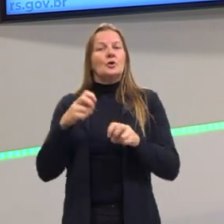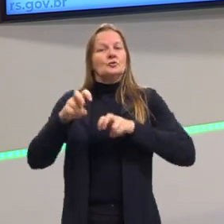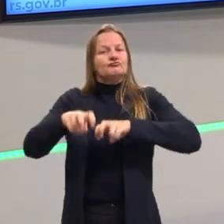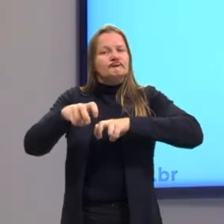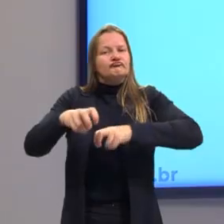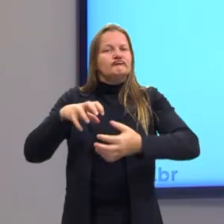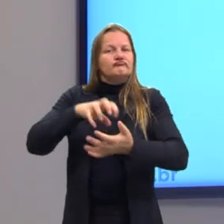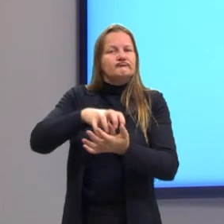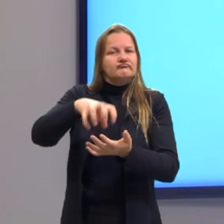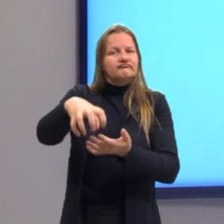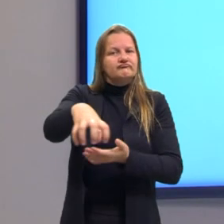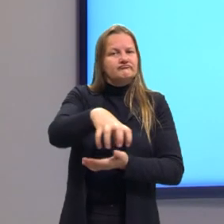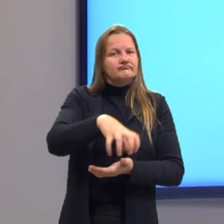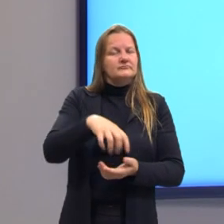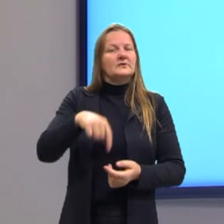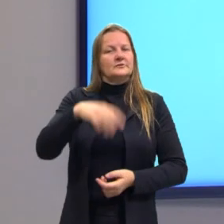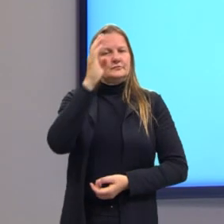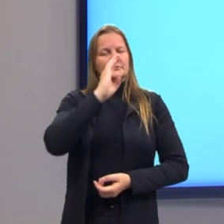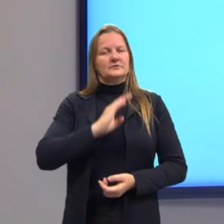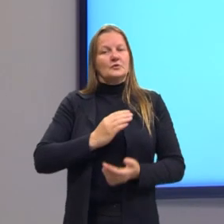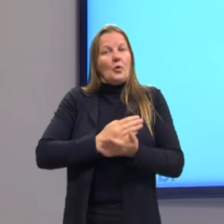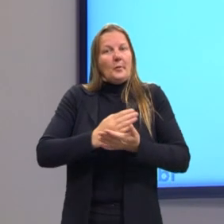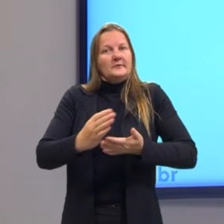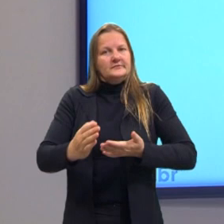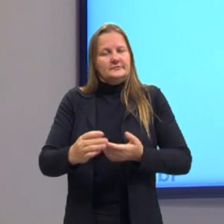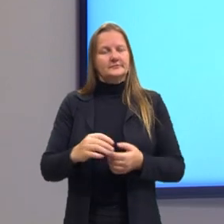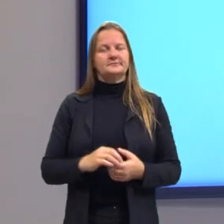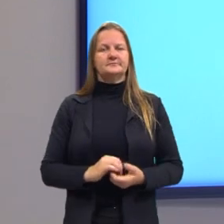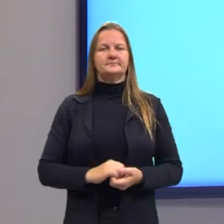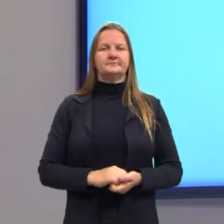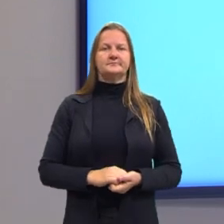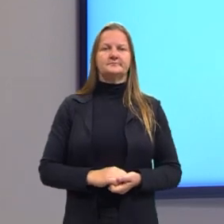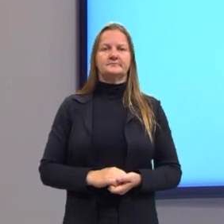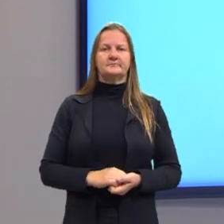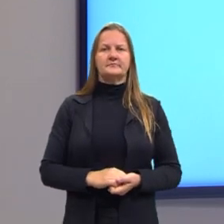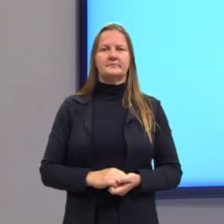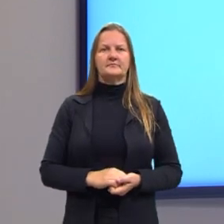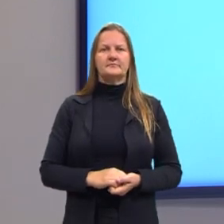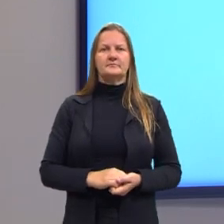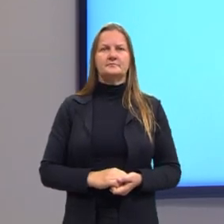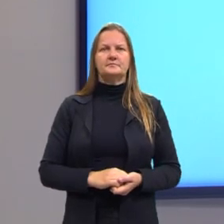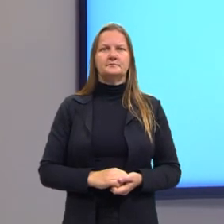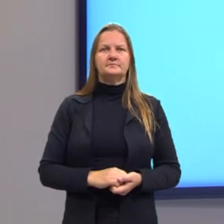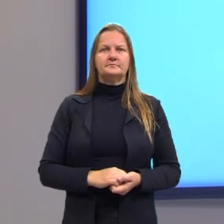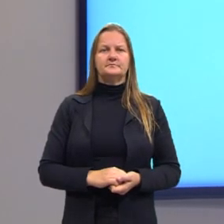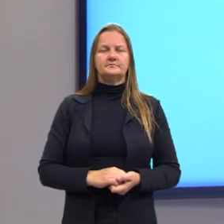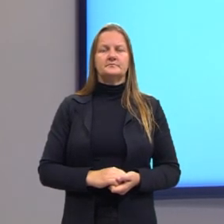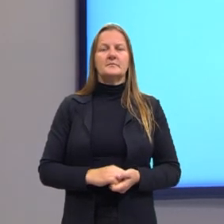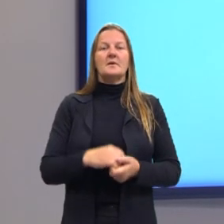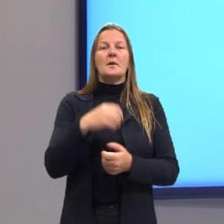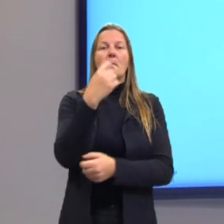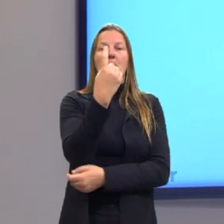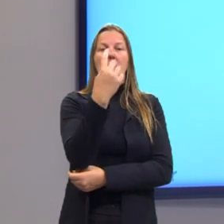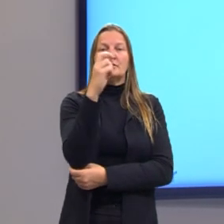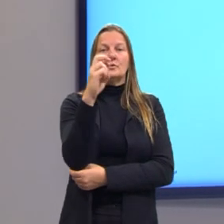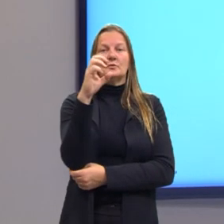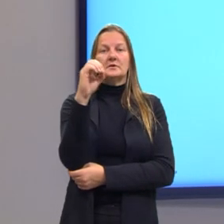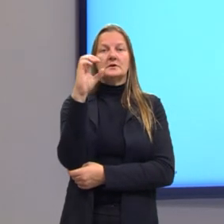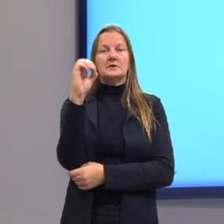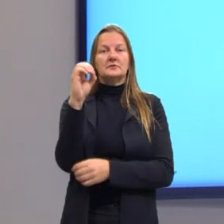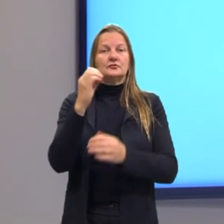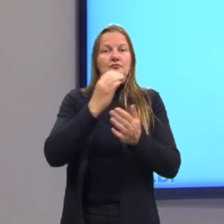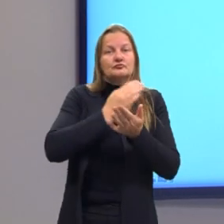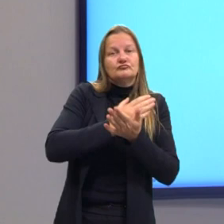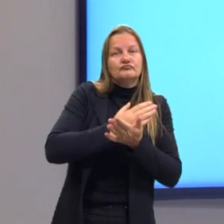colonizados ainda no Brasil. Bom, a nossa colonização começa em 1500, sempre lembrando